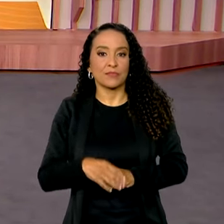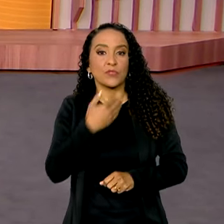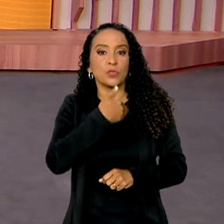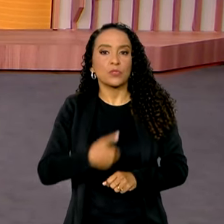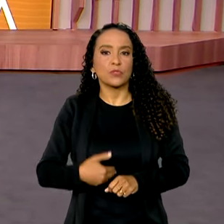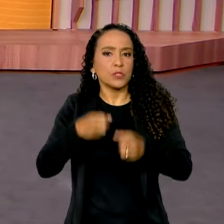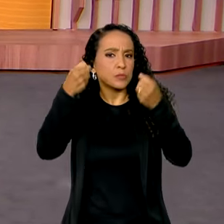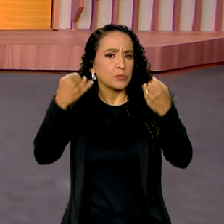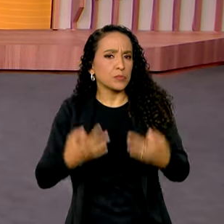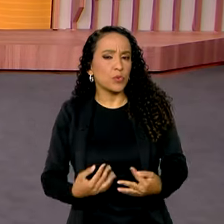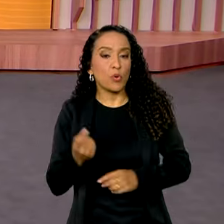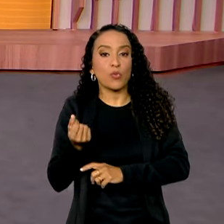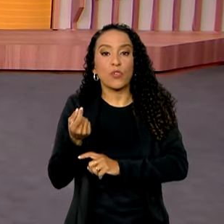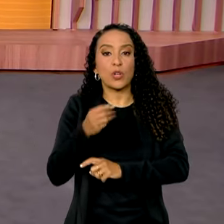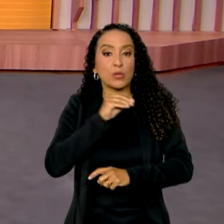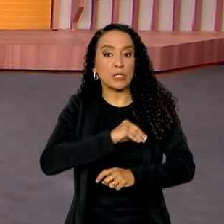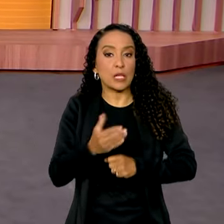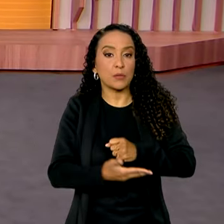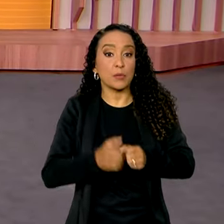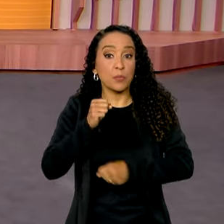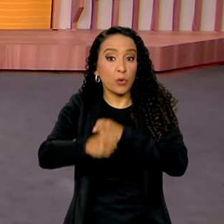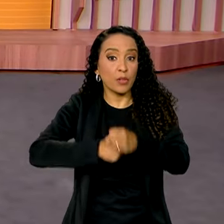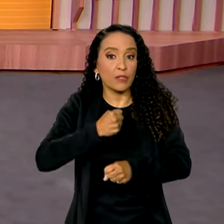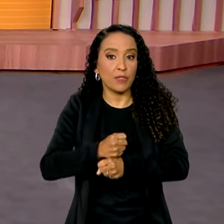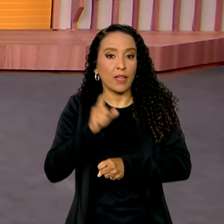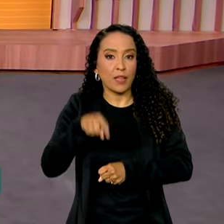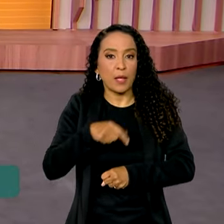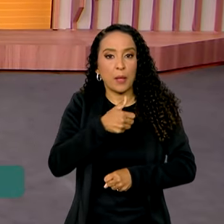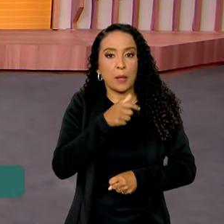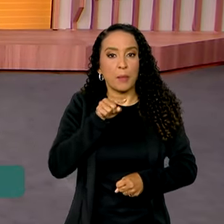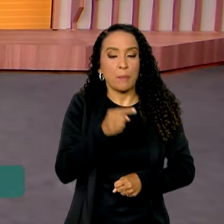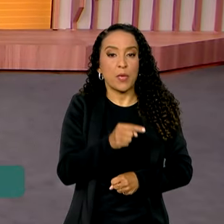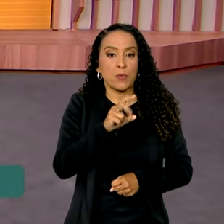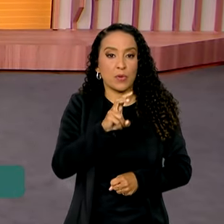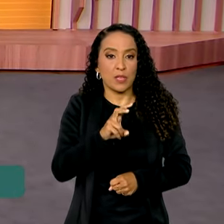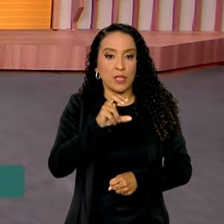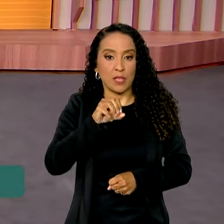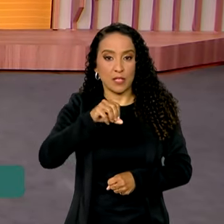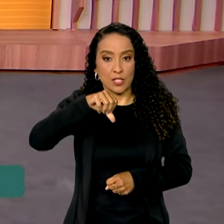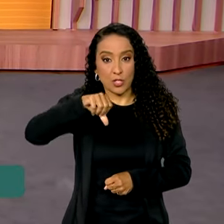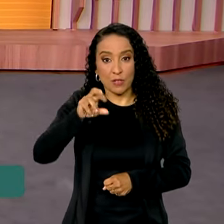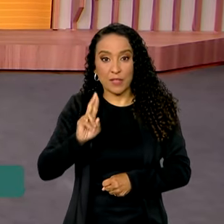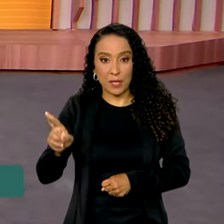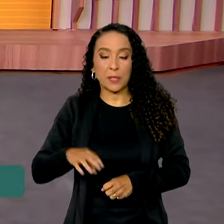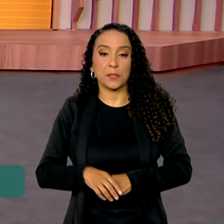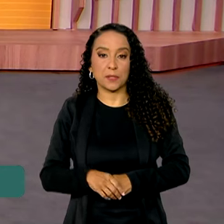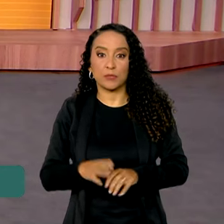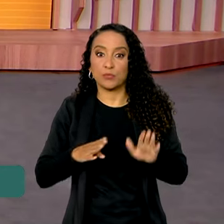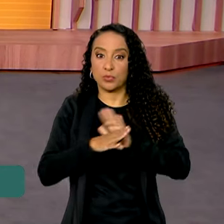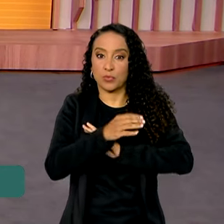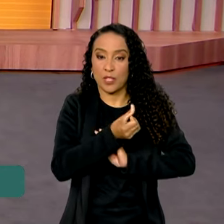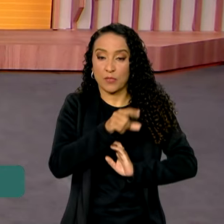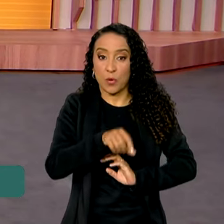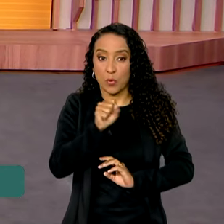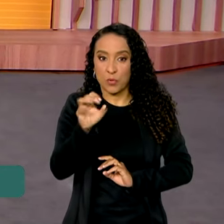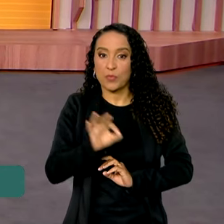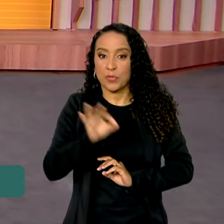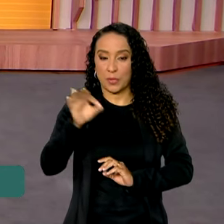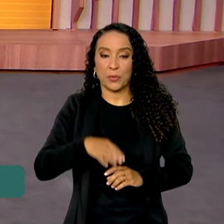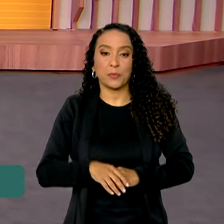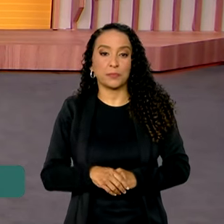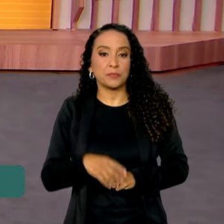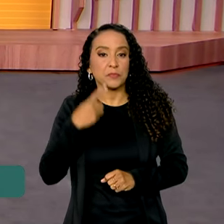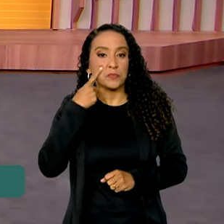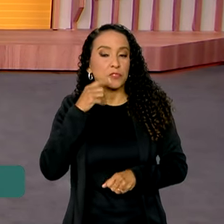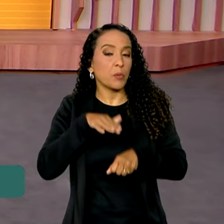governo definiu o valor do salário mínimo para o ano que vem, que será de R$.509, um aumento de 6,8%.